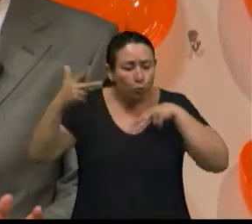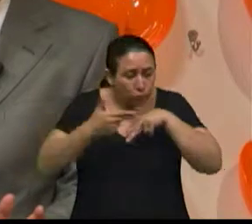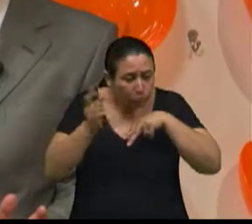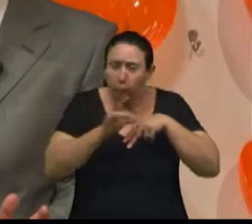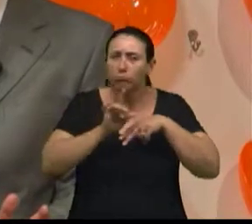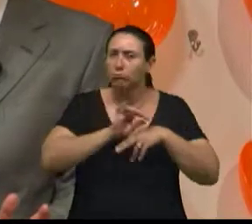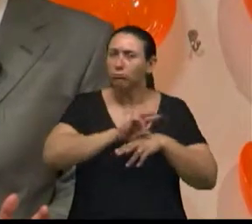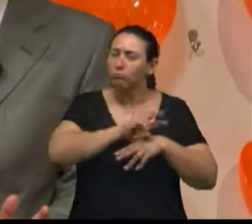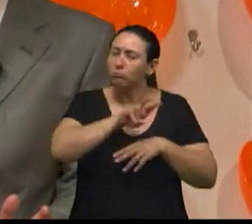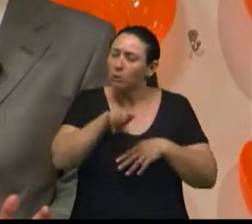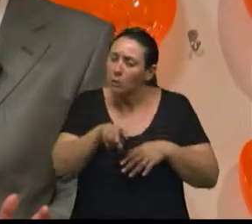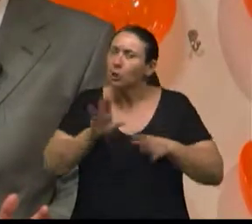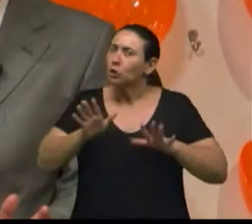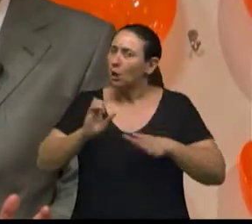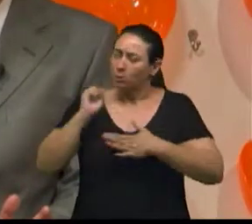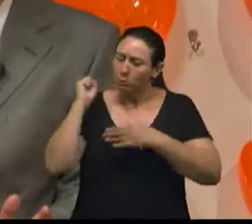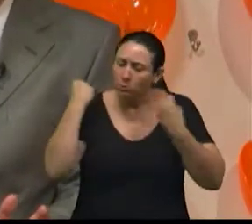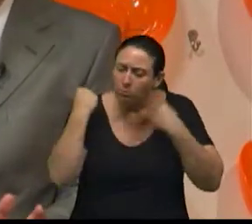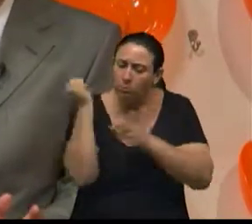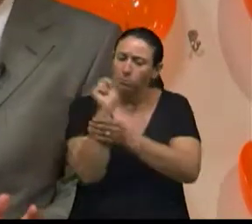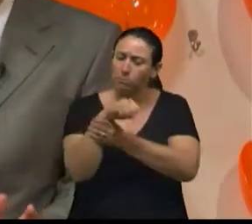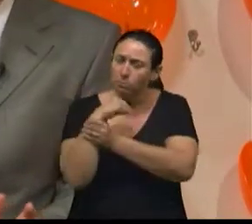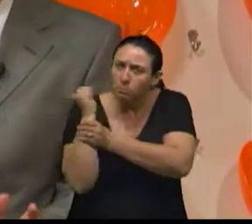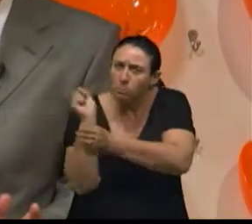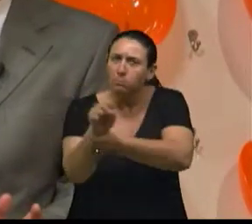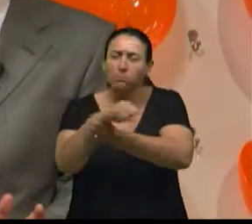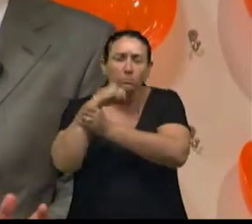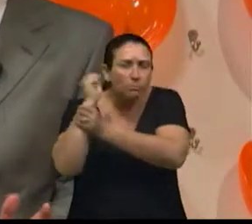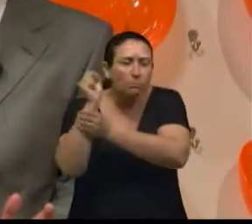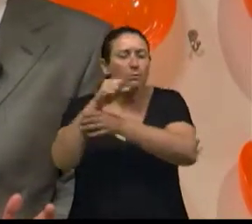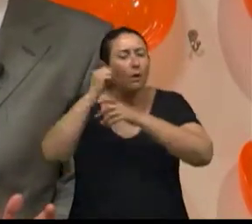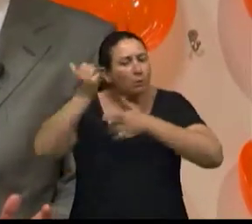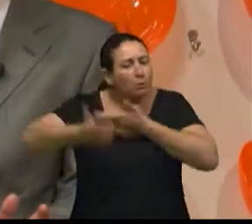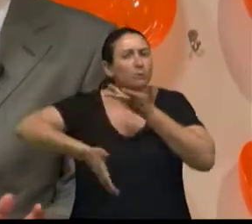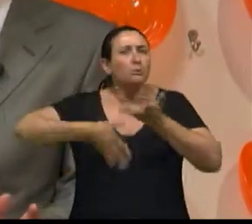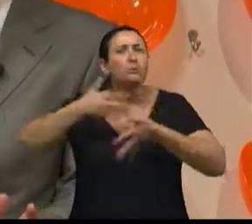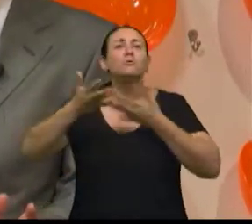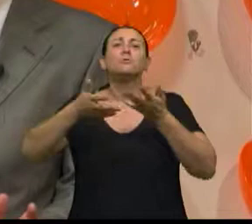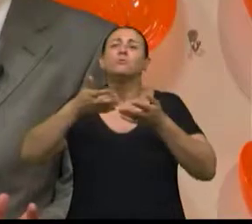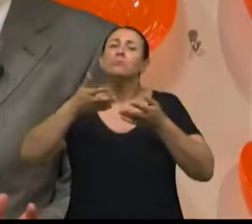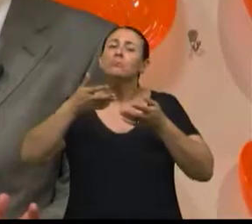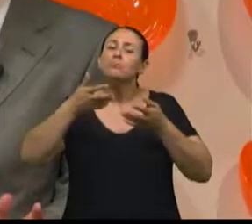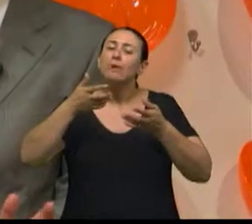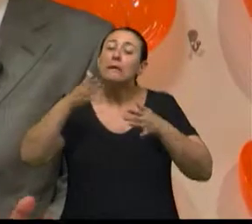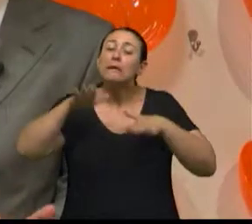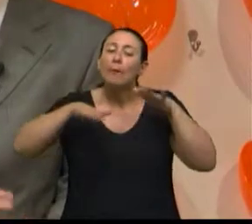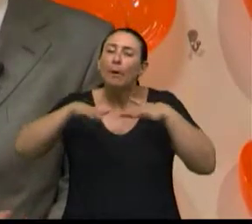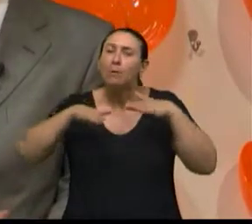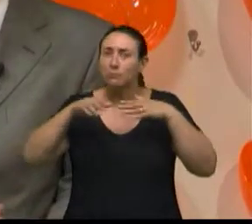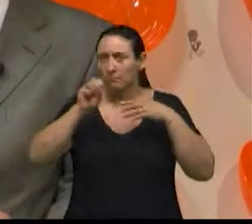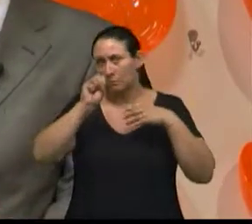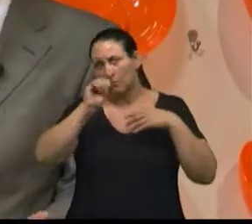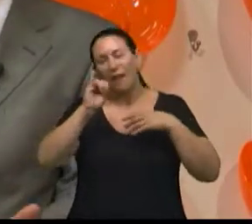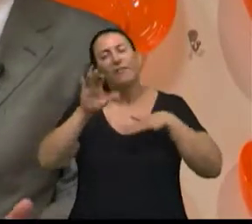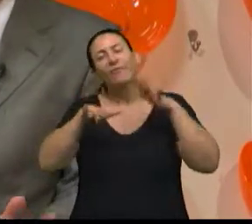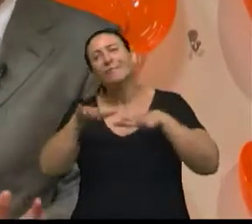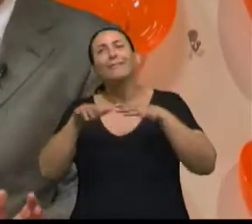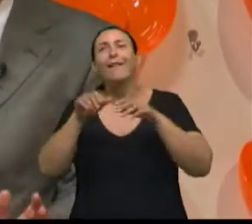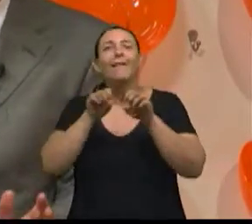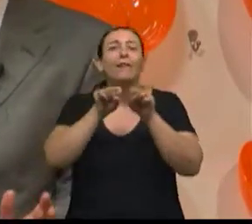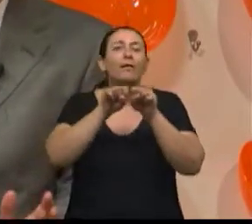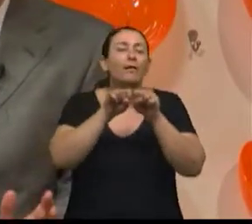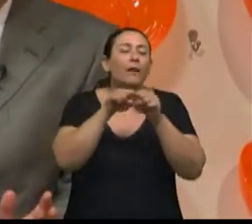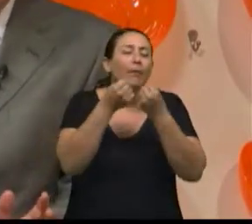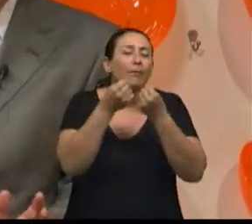começa com fisioterapia e dependendo do tipo de fixação, muitas vezes é uma fixação